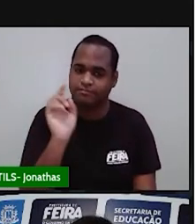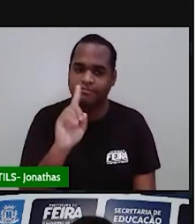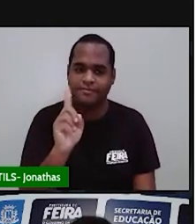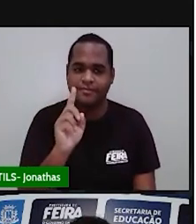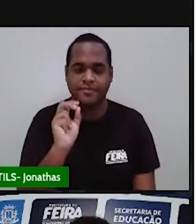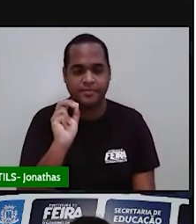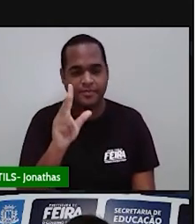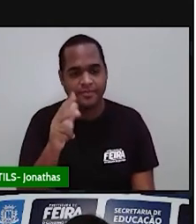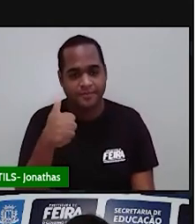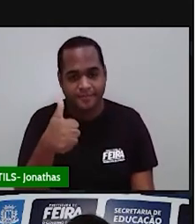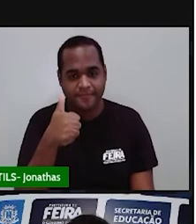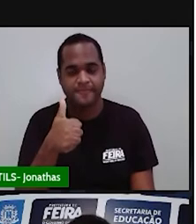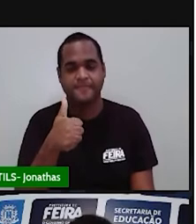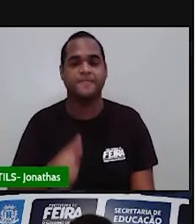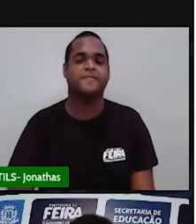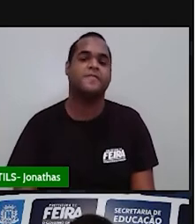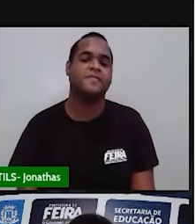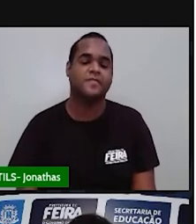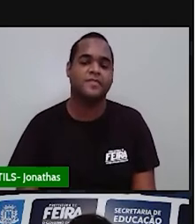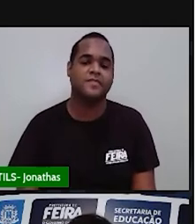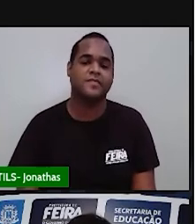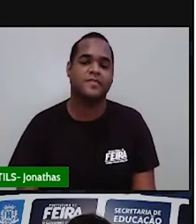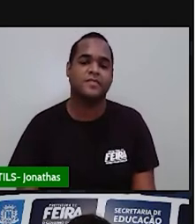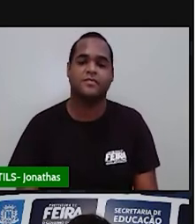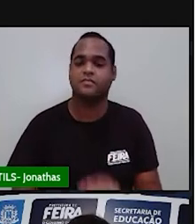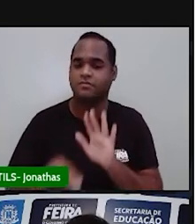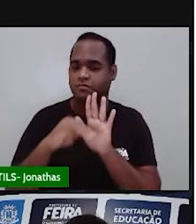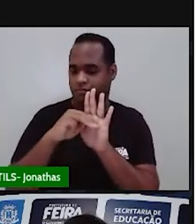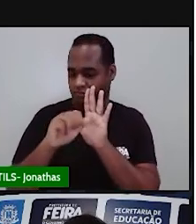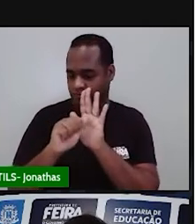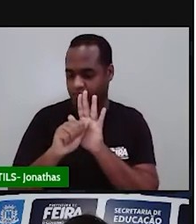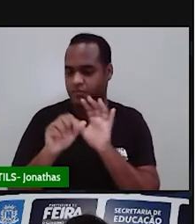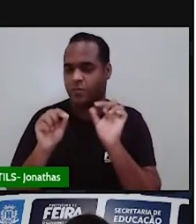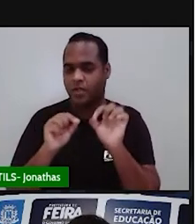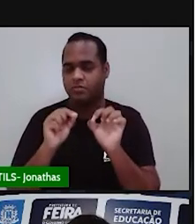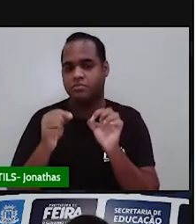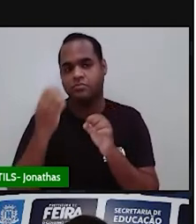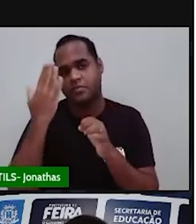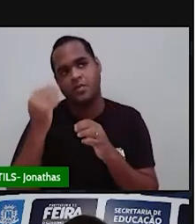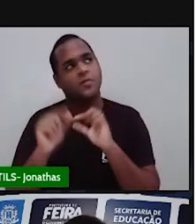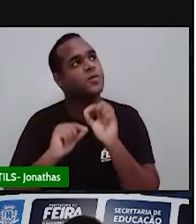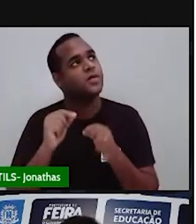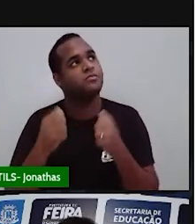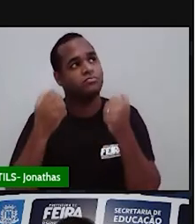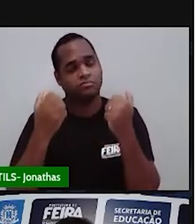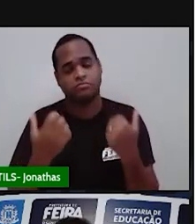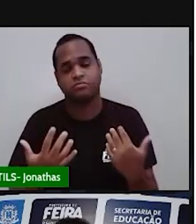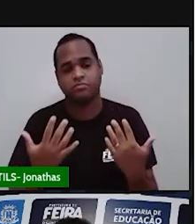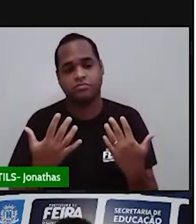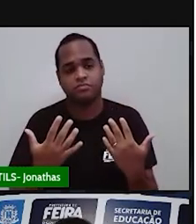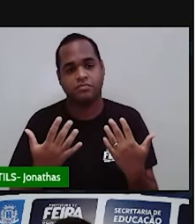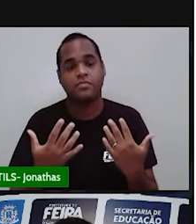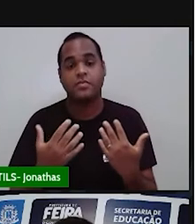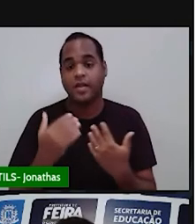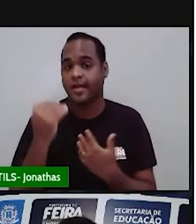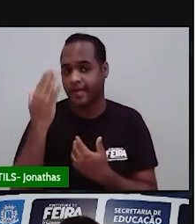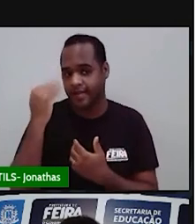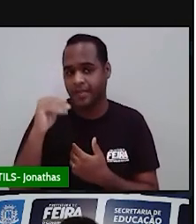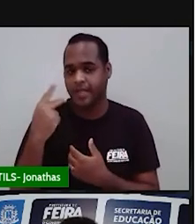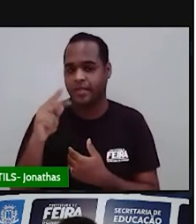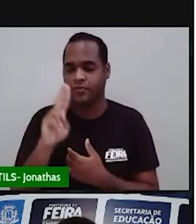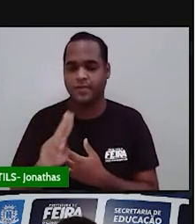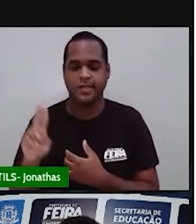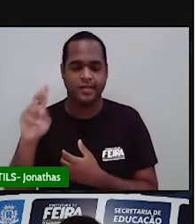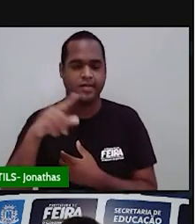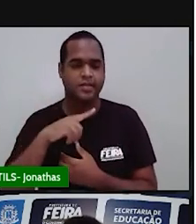Beleza? Então, a média aritmética, o que é que a gente sabe sobre ela? Que ela é muito usada em